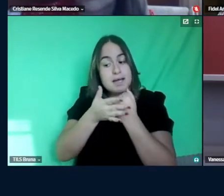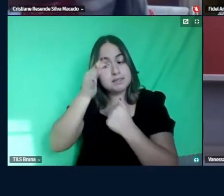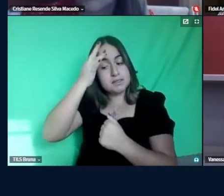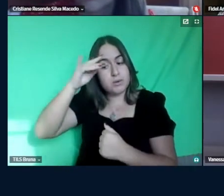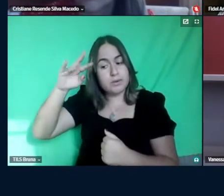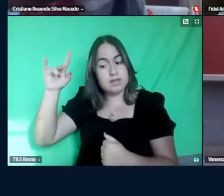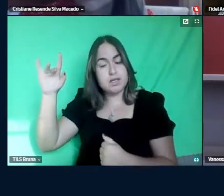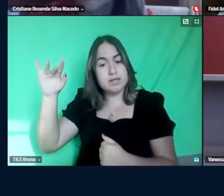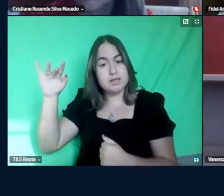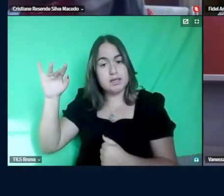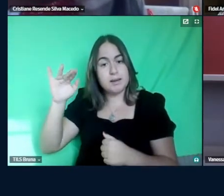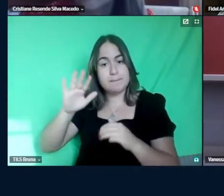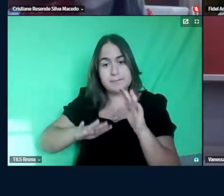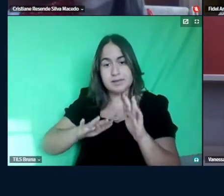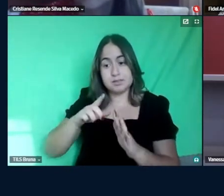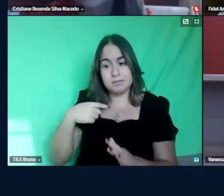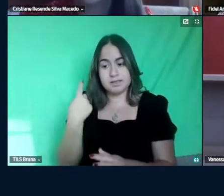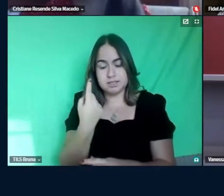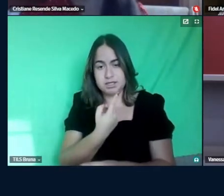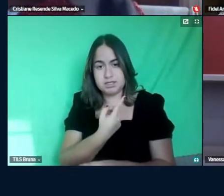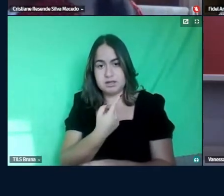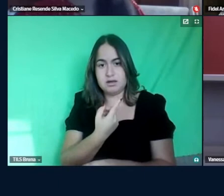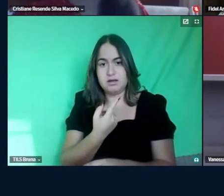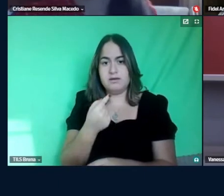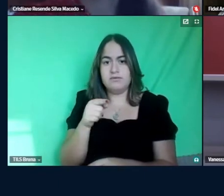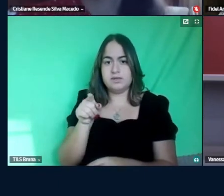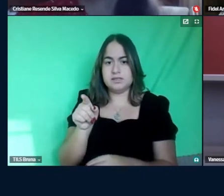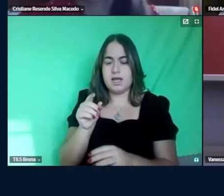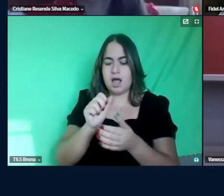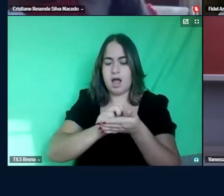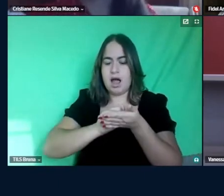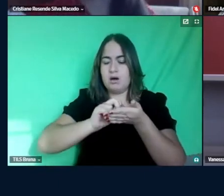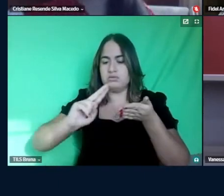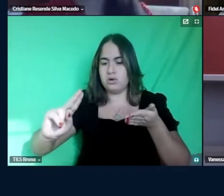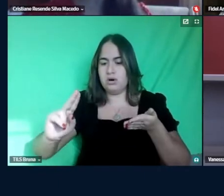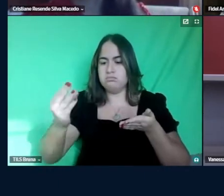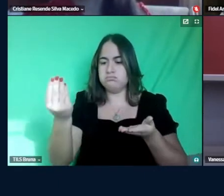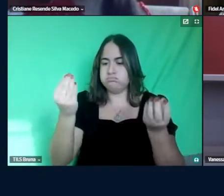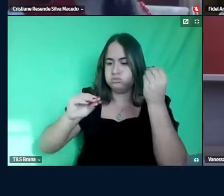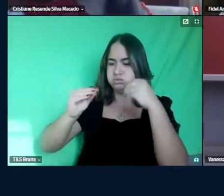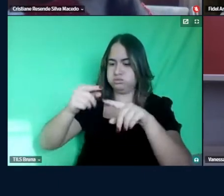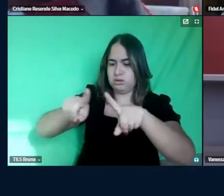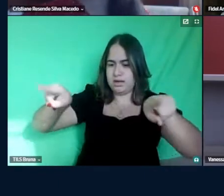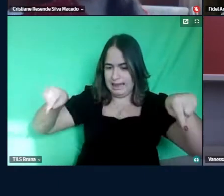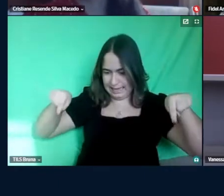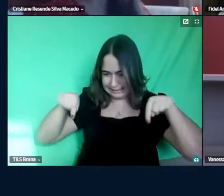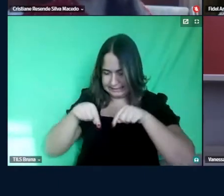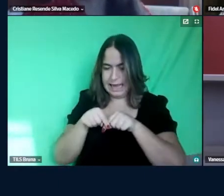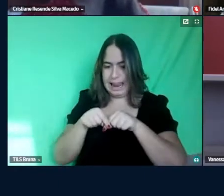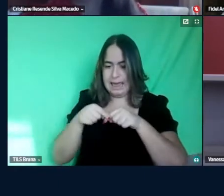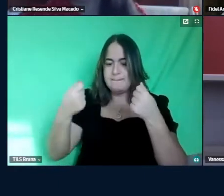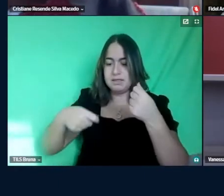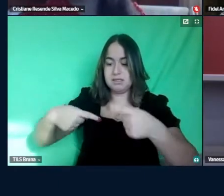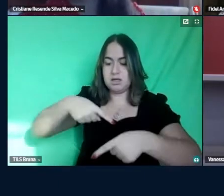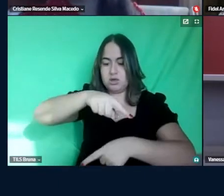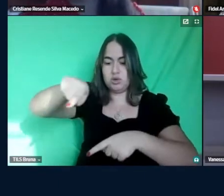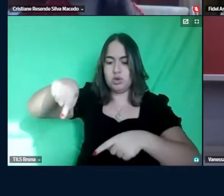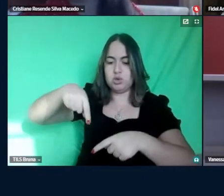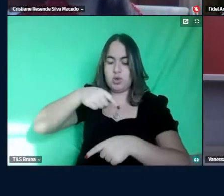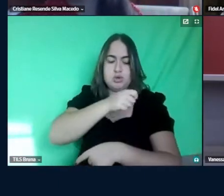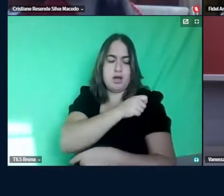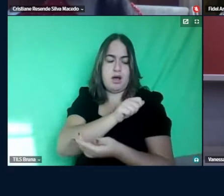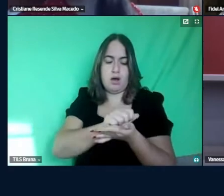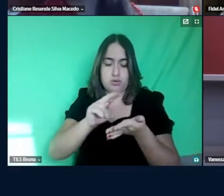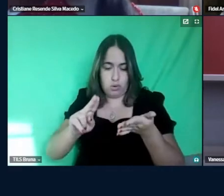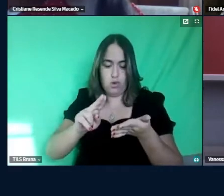fazer mais ou menos como a gente está aqui, né, você coloca vários autores numa sala, mas aí você tem que fazer eles conversarem, né, não